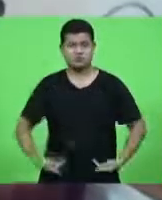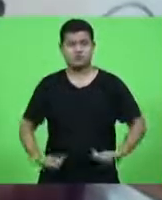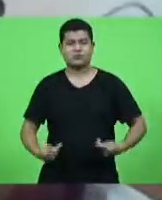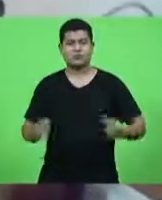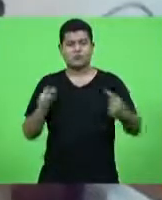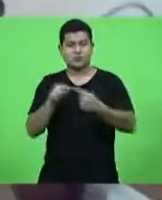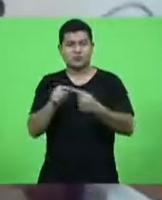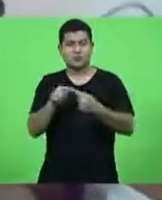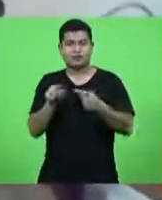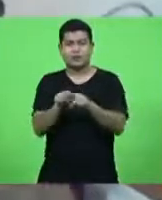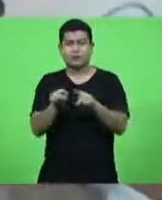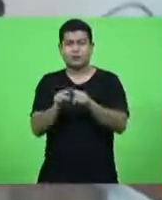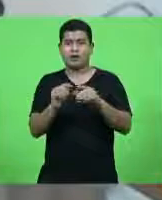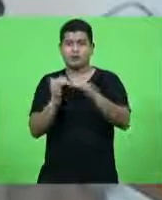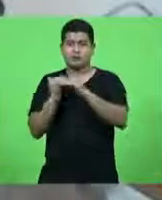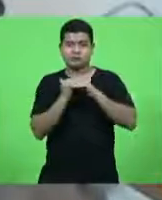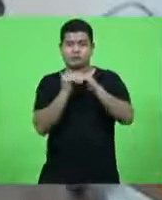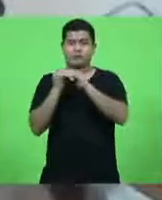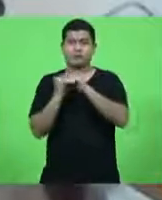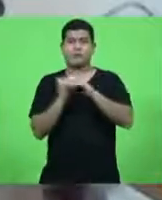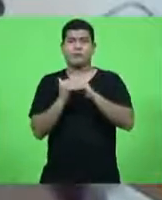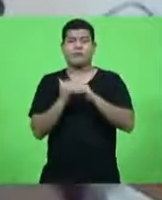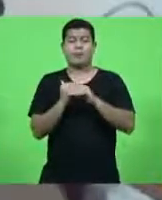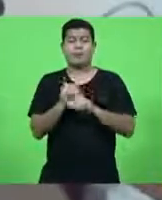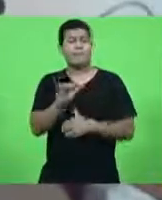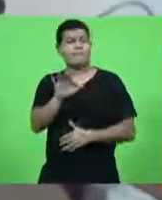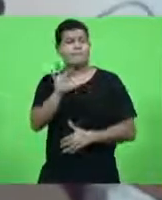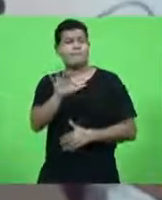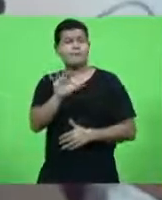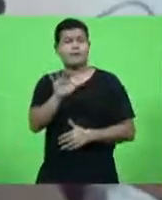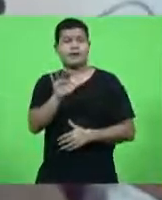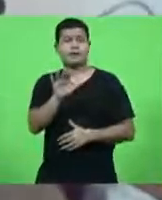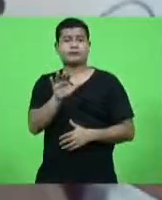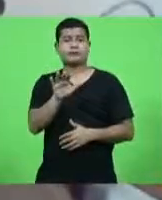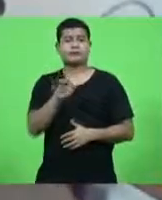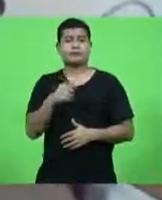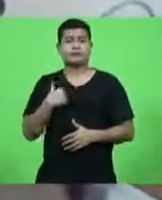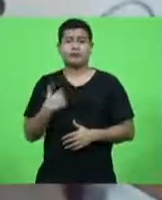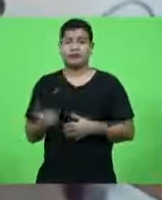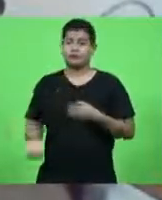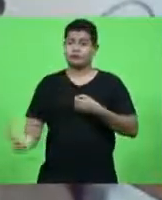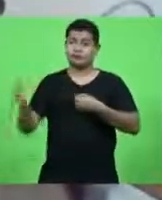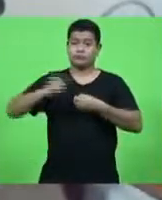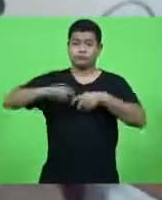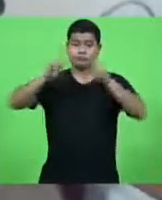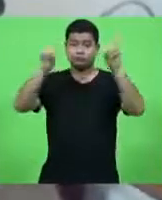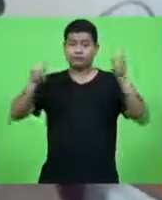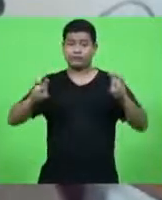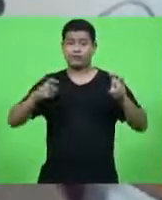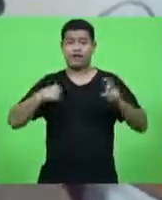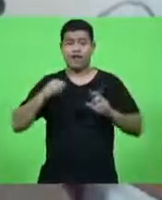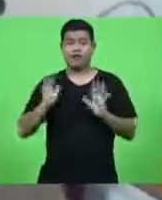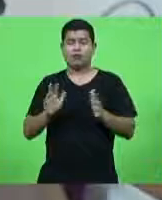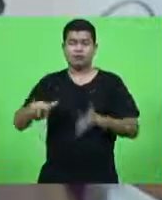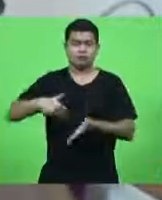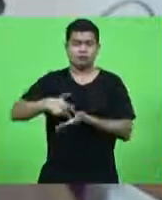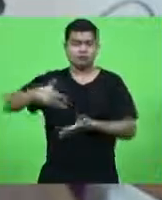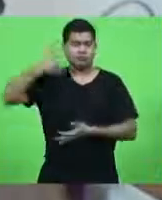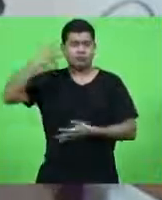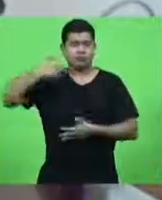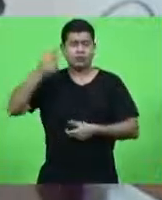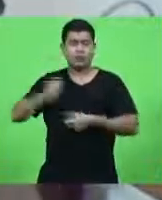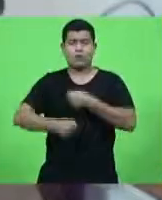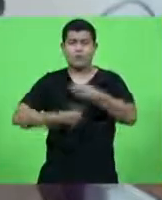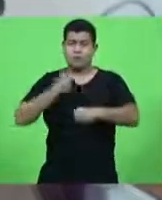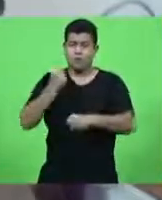mais igualitária. Bom, mas retomando o assunto tão falado por mim aqui há um ano e tanto